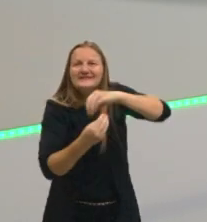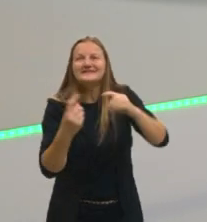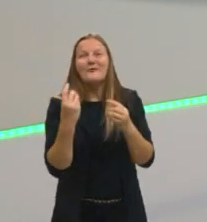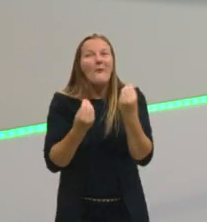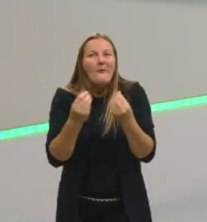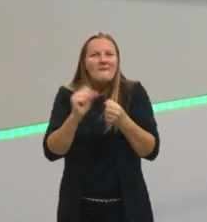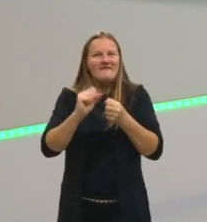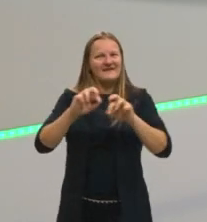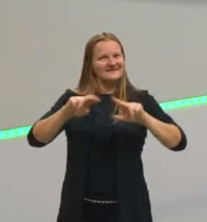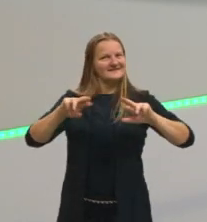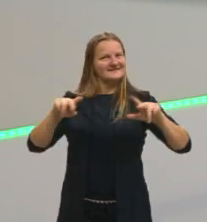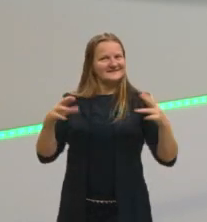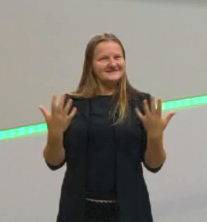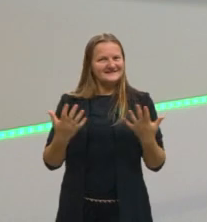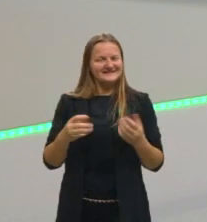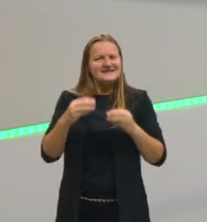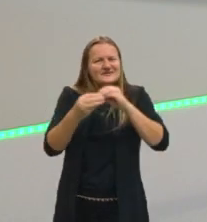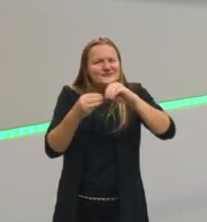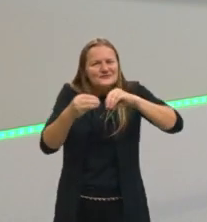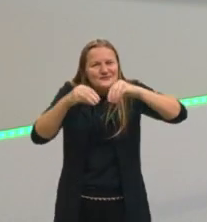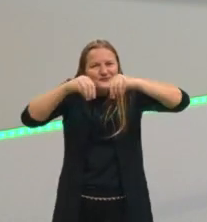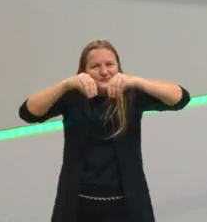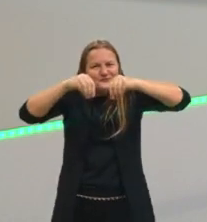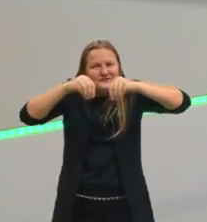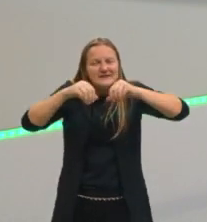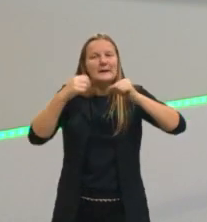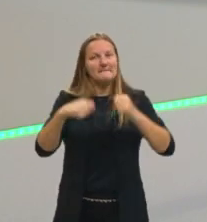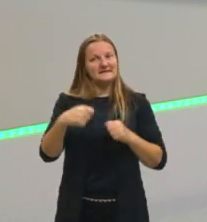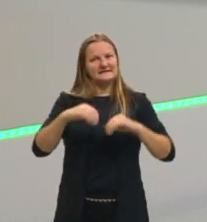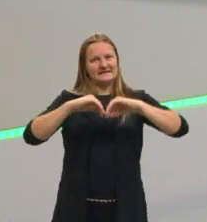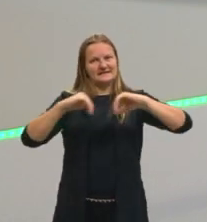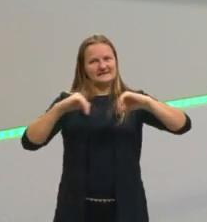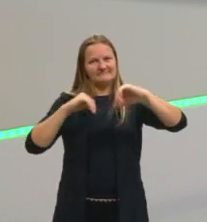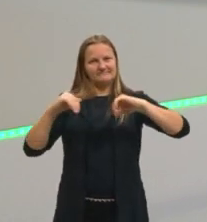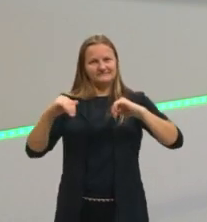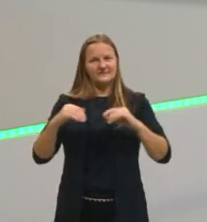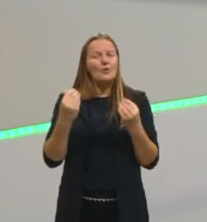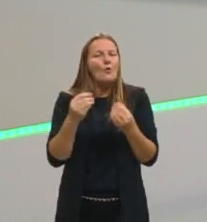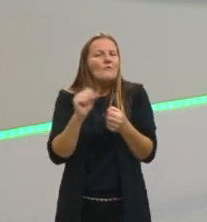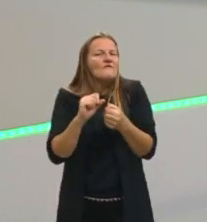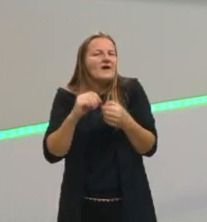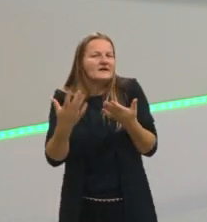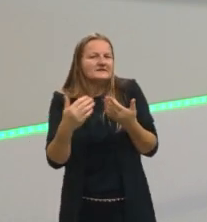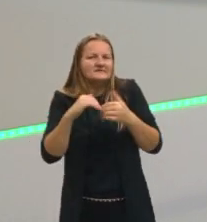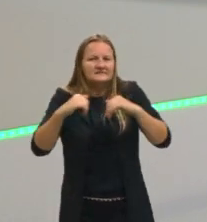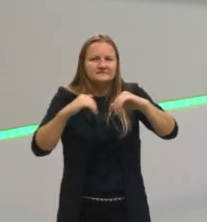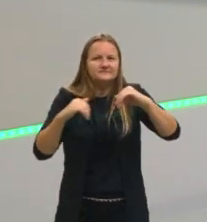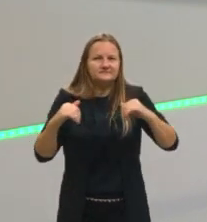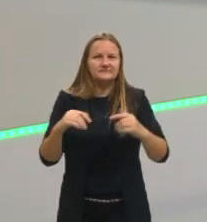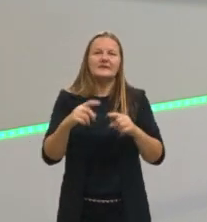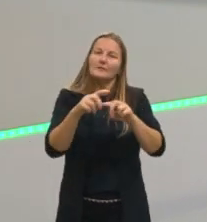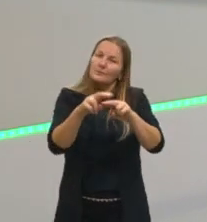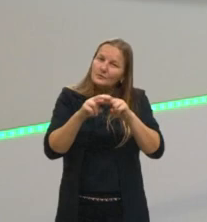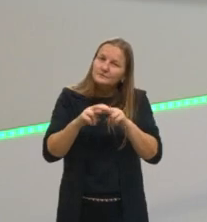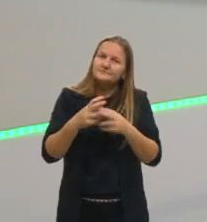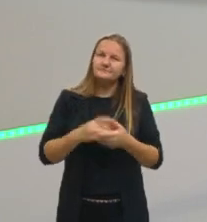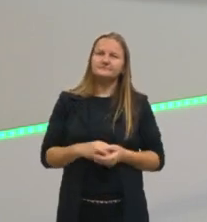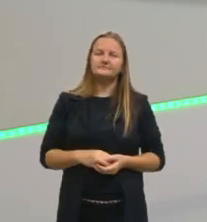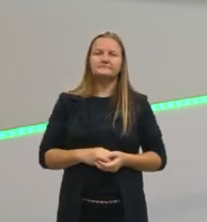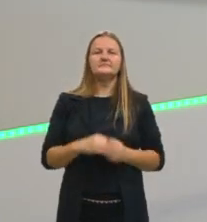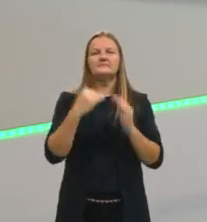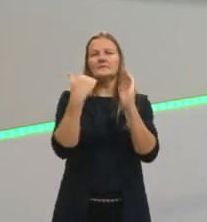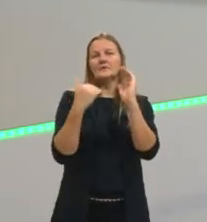modo, essas substâncias têm que ser separadas. E como que eu faço a separação? A partir desses